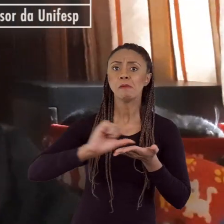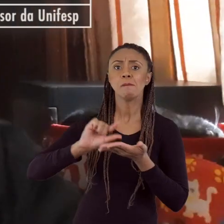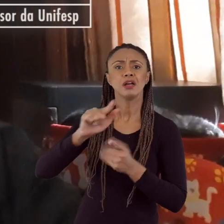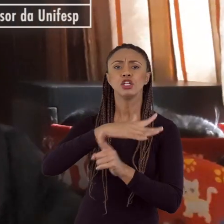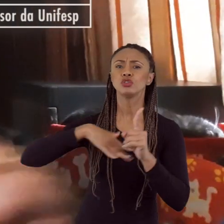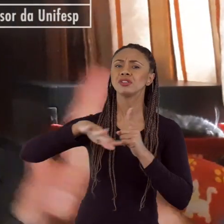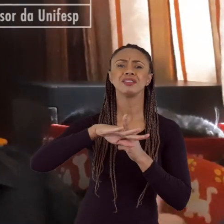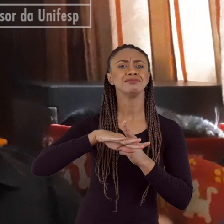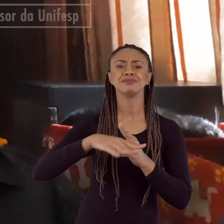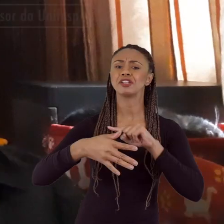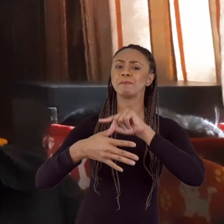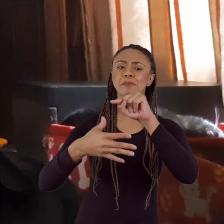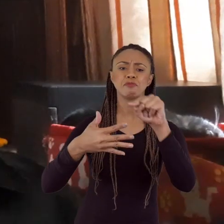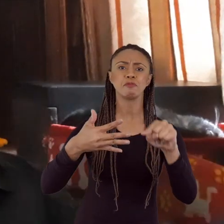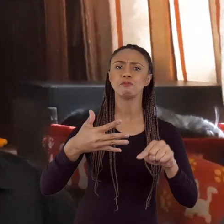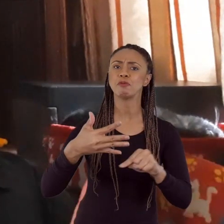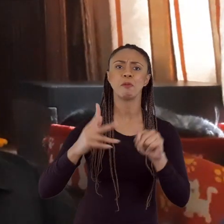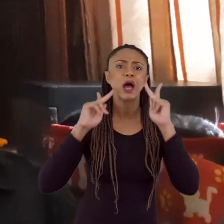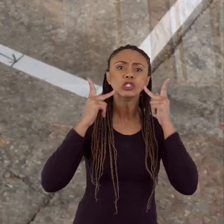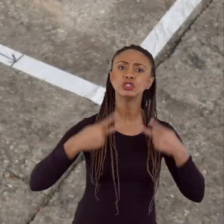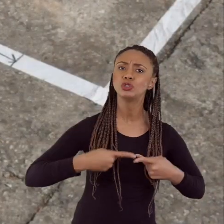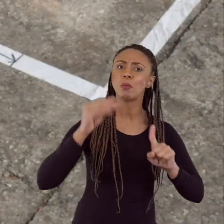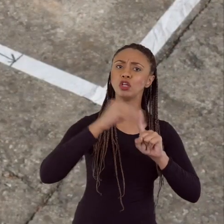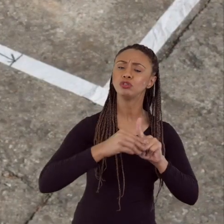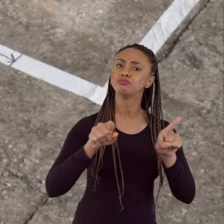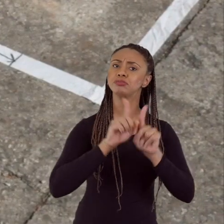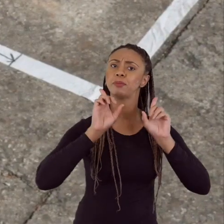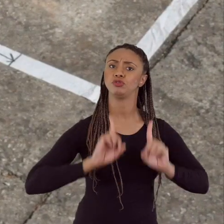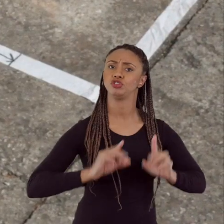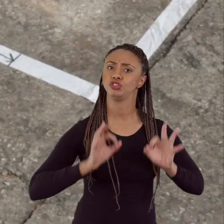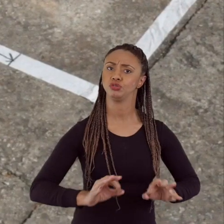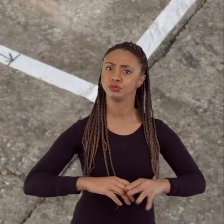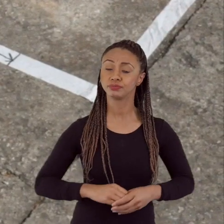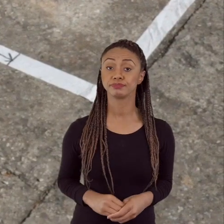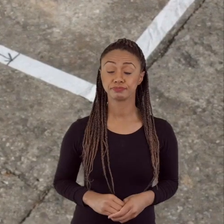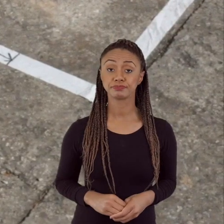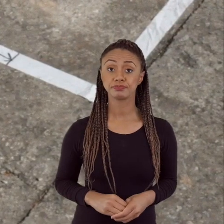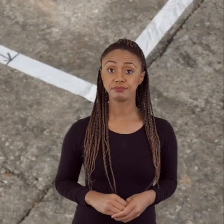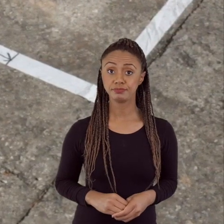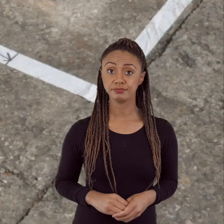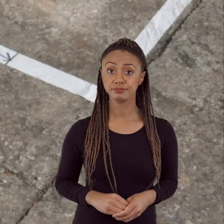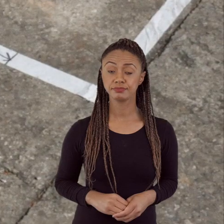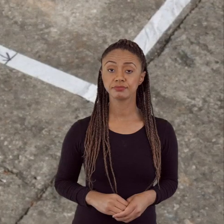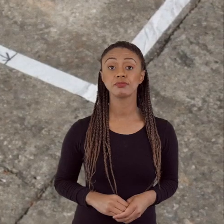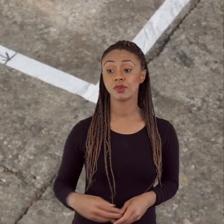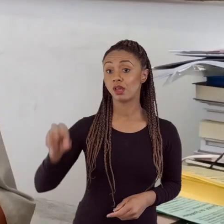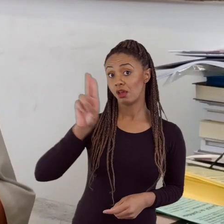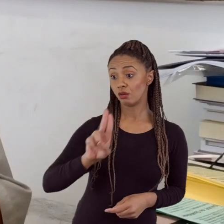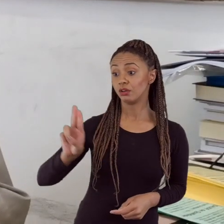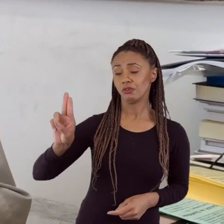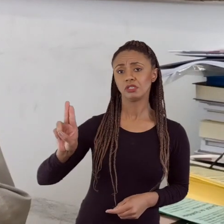sociais. Nas mais diversas áreas da vulnerabilidade humana e da dignidade humana. A universidade,